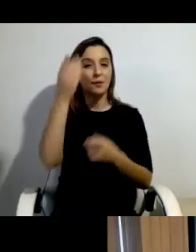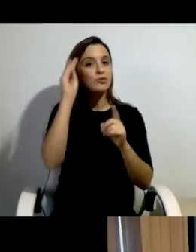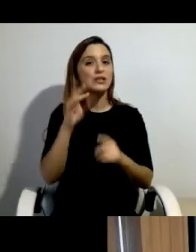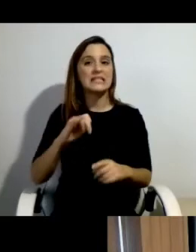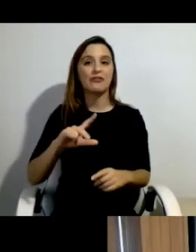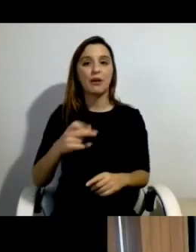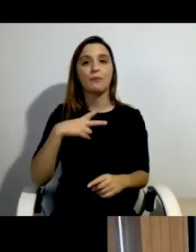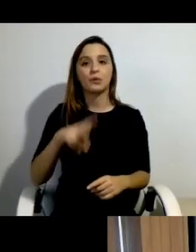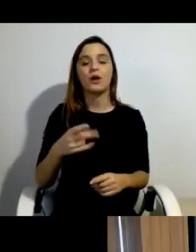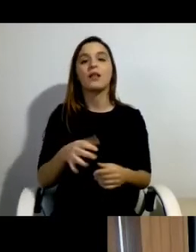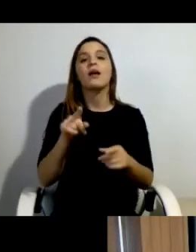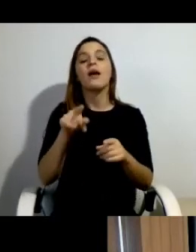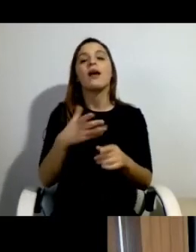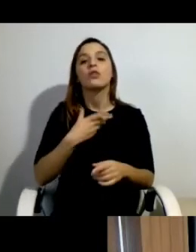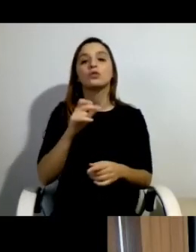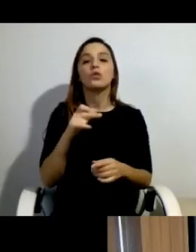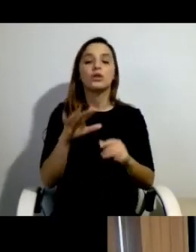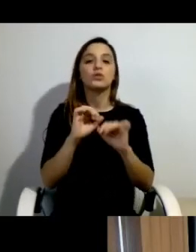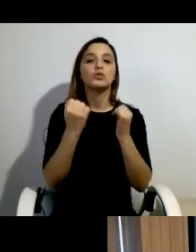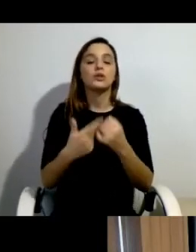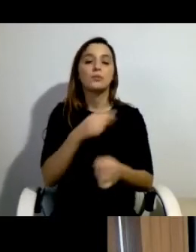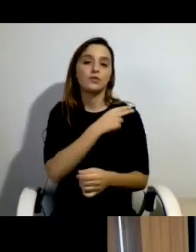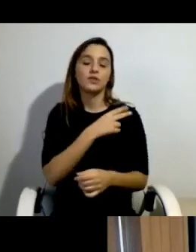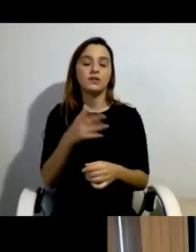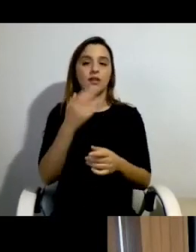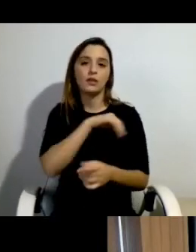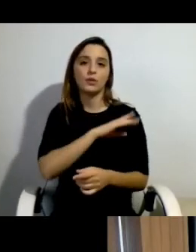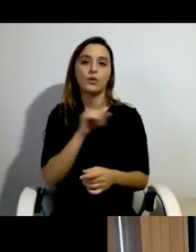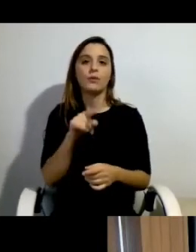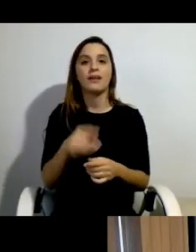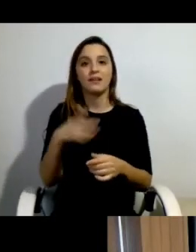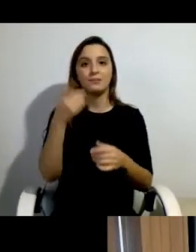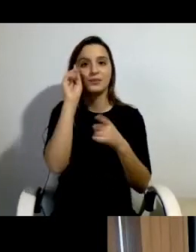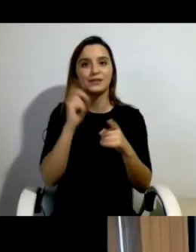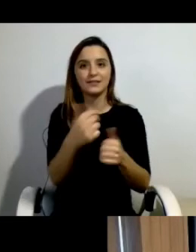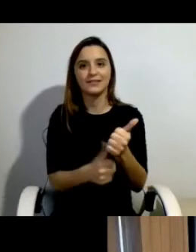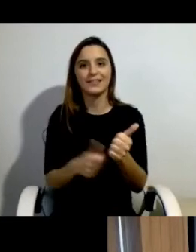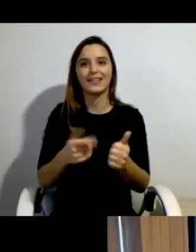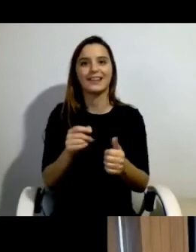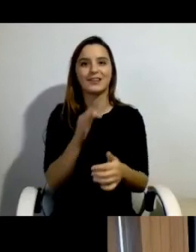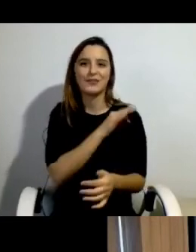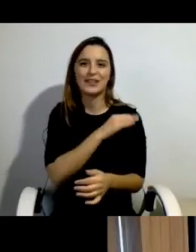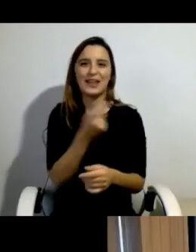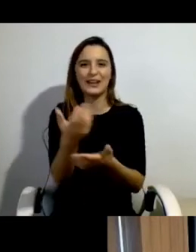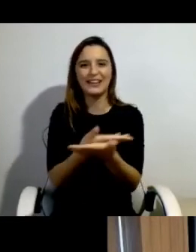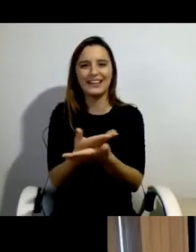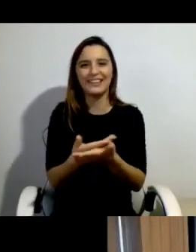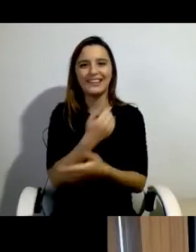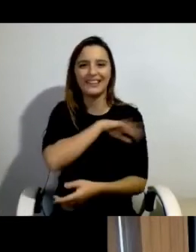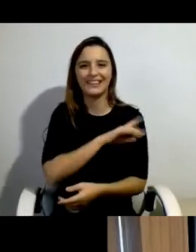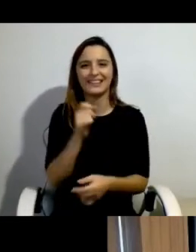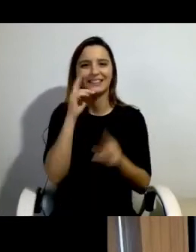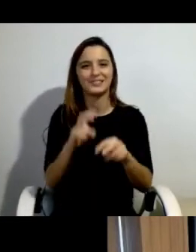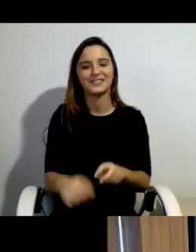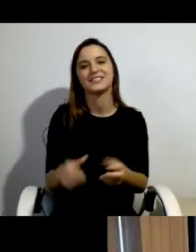doutorada em Sociologia pela Universidade de Coimbra, professora auxiliar da Faculdade de Economia da Universidade de Coimbra, Feuque, investigadora do Centro de Estudos Sociais,